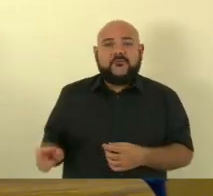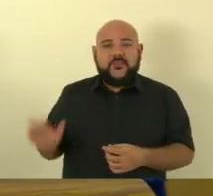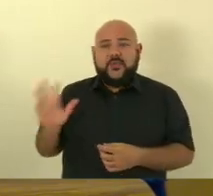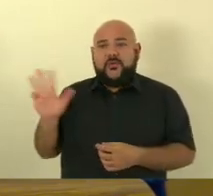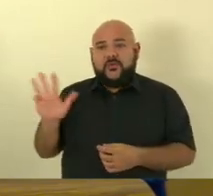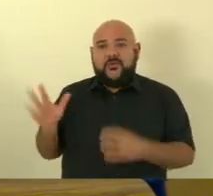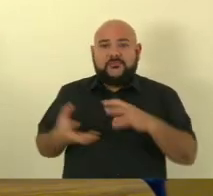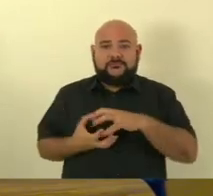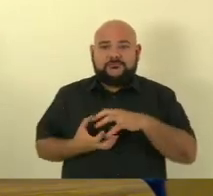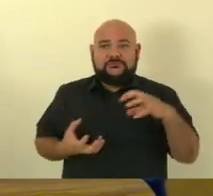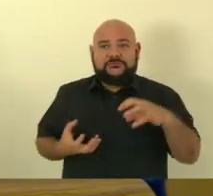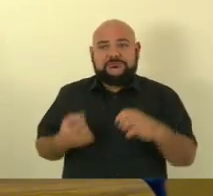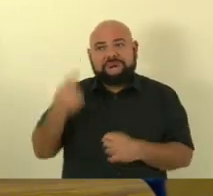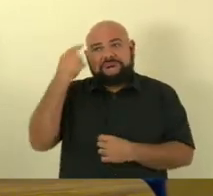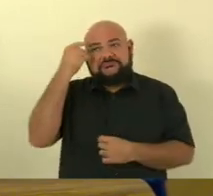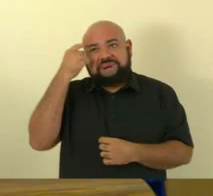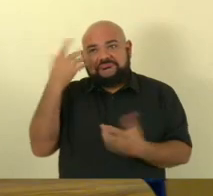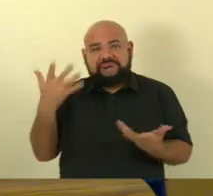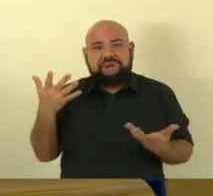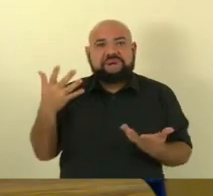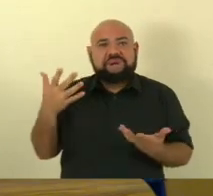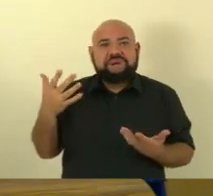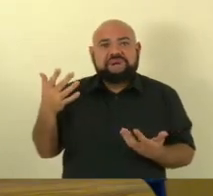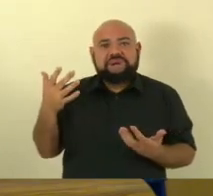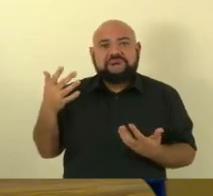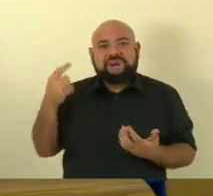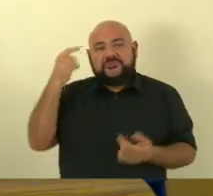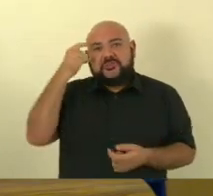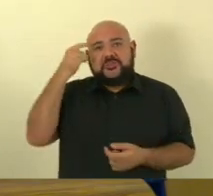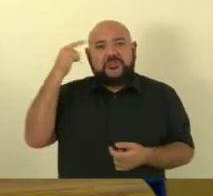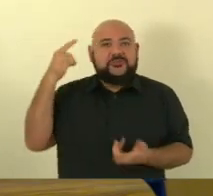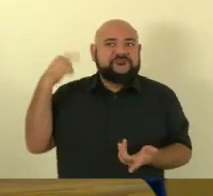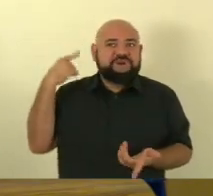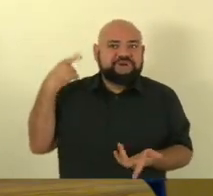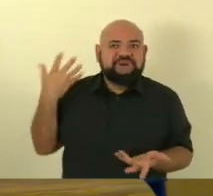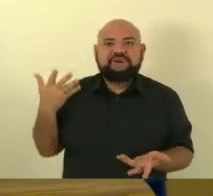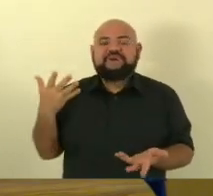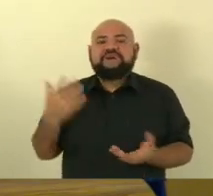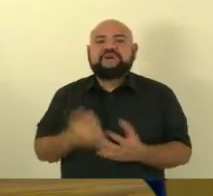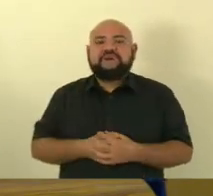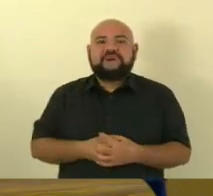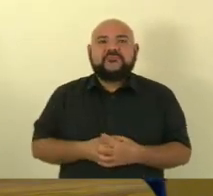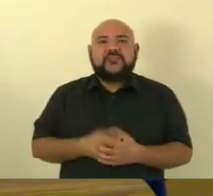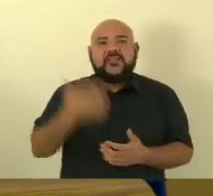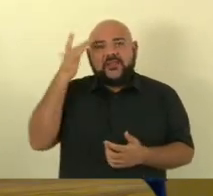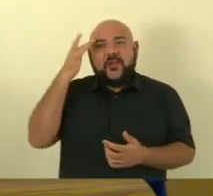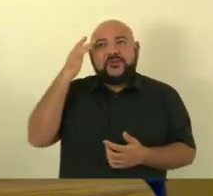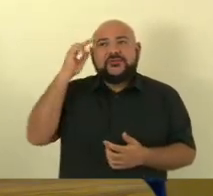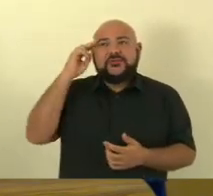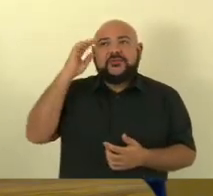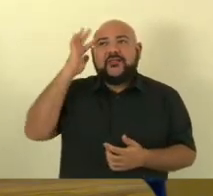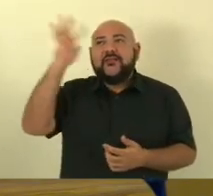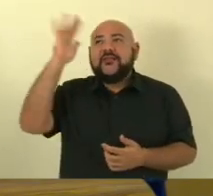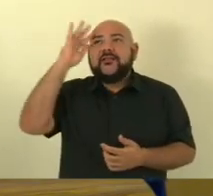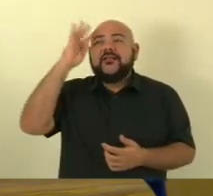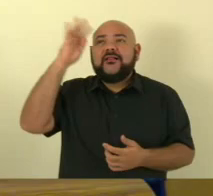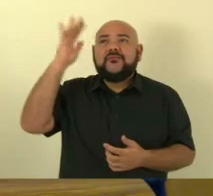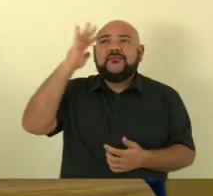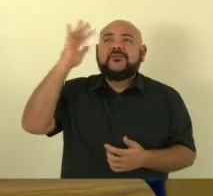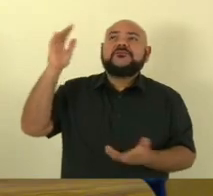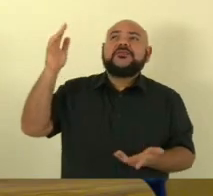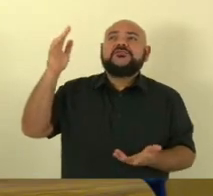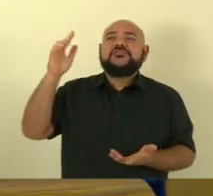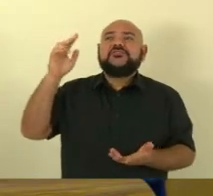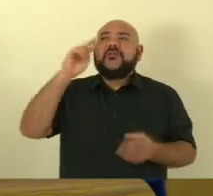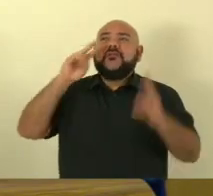deve estar sendo acredito que ele deve estar tendo umas visões com a canja aí fica nessa paranoia